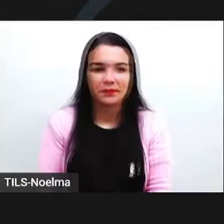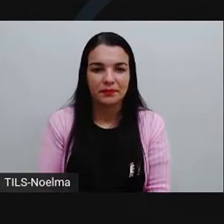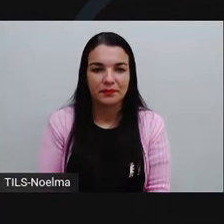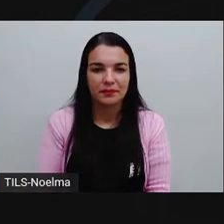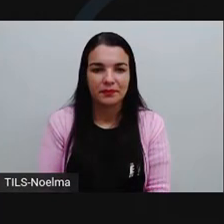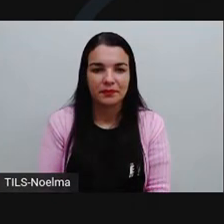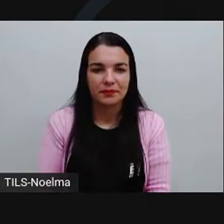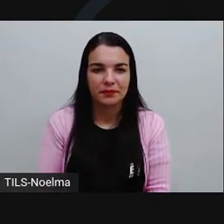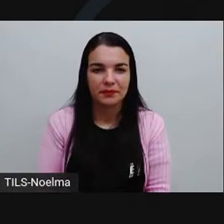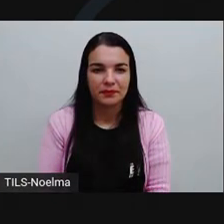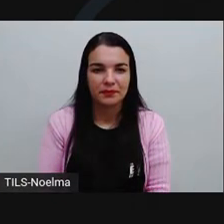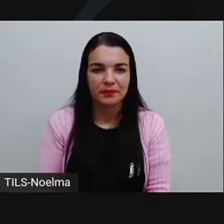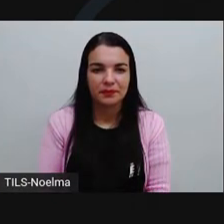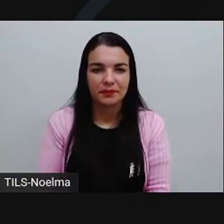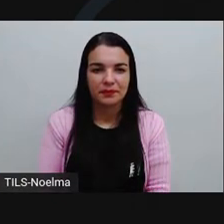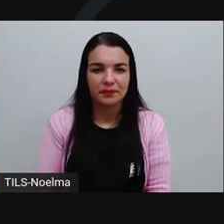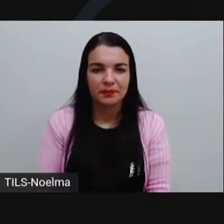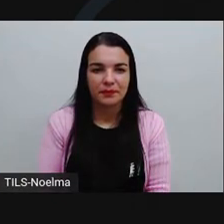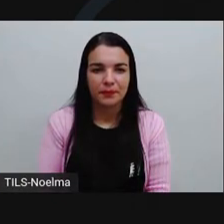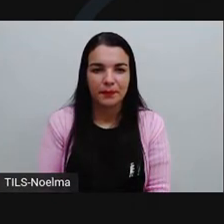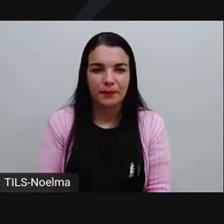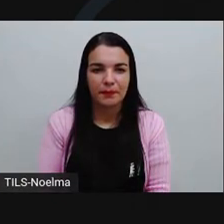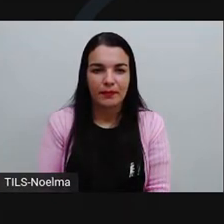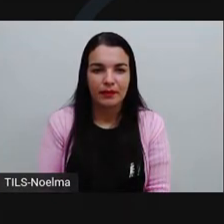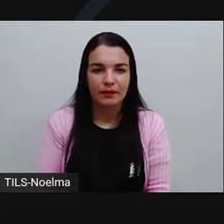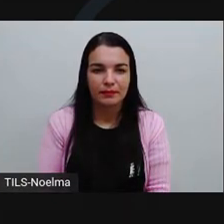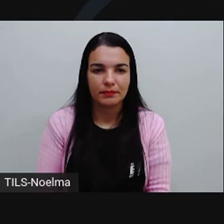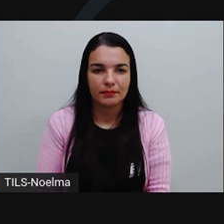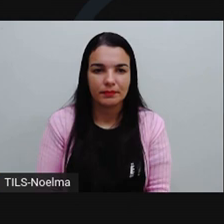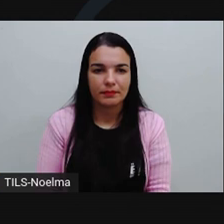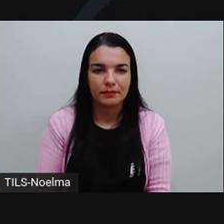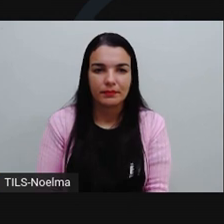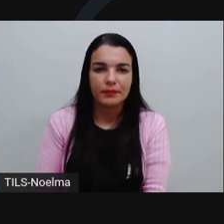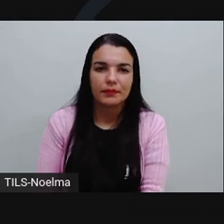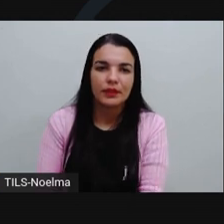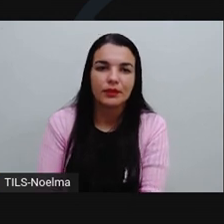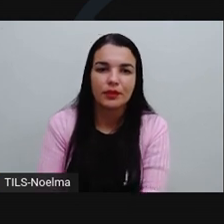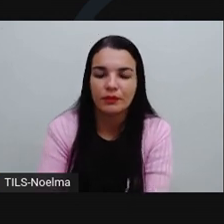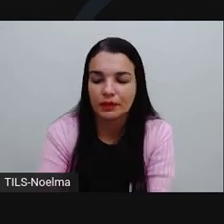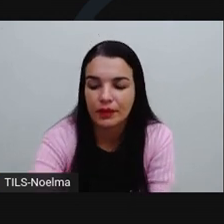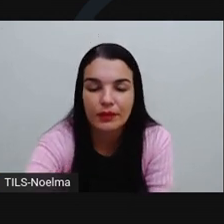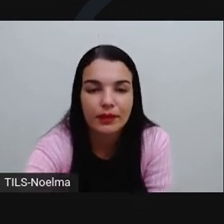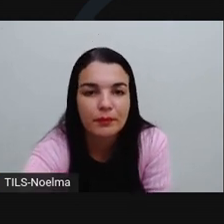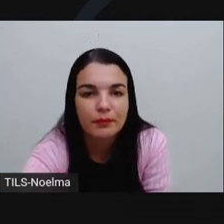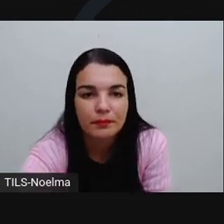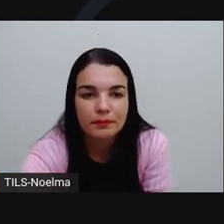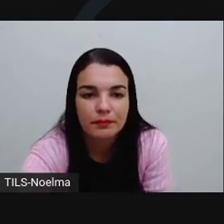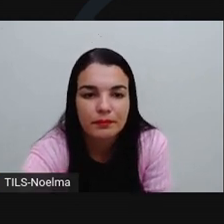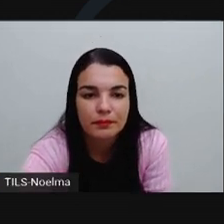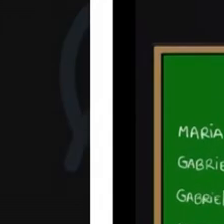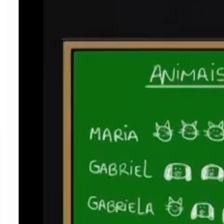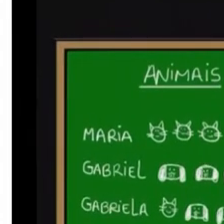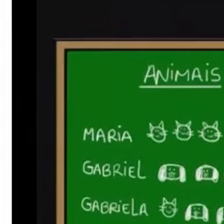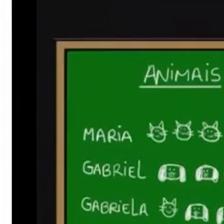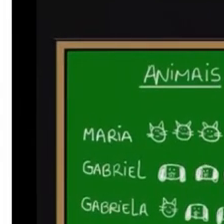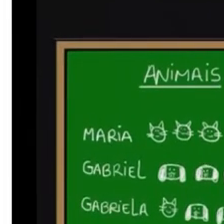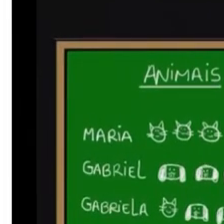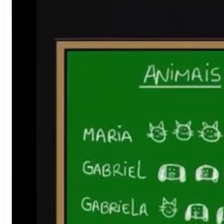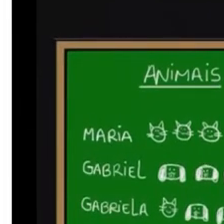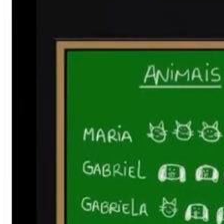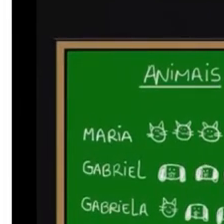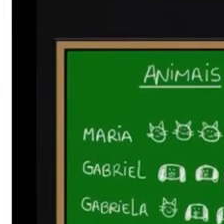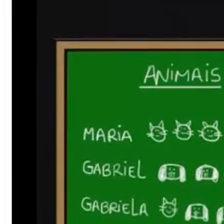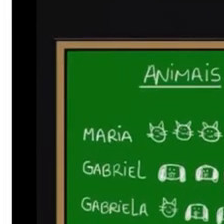E aí, pessoal, tudo bem? Nessa aula, nós vamos organizar dados em tabelas e gráficos.